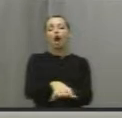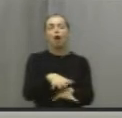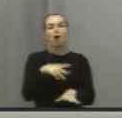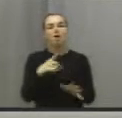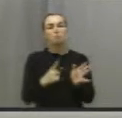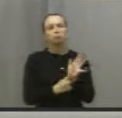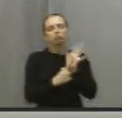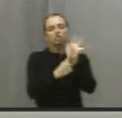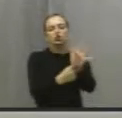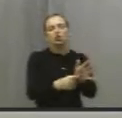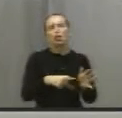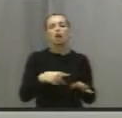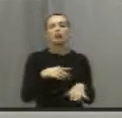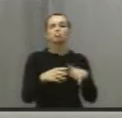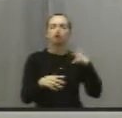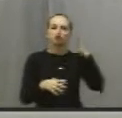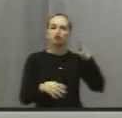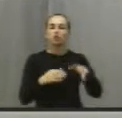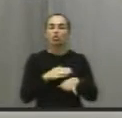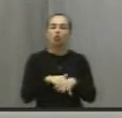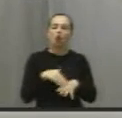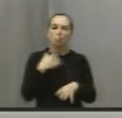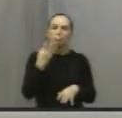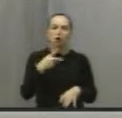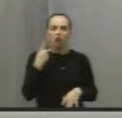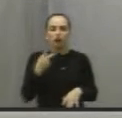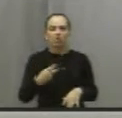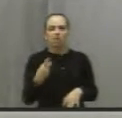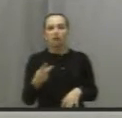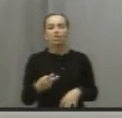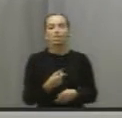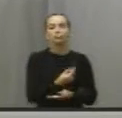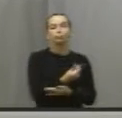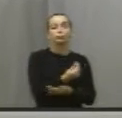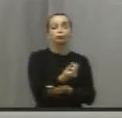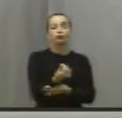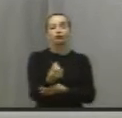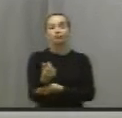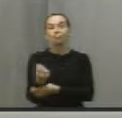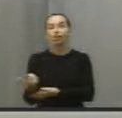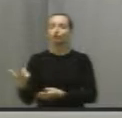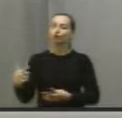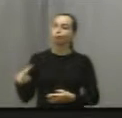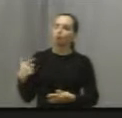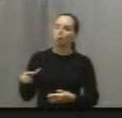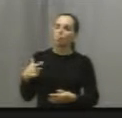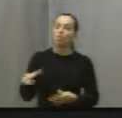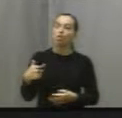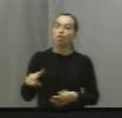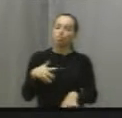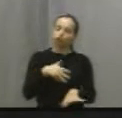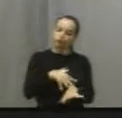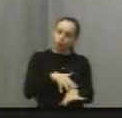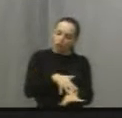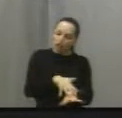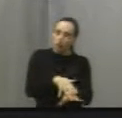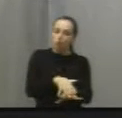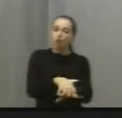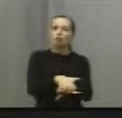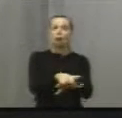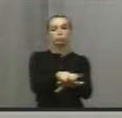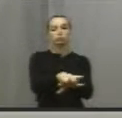mas infelizmente sobre o asfalto, devido à falta de dinheiro, está muito difícil o recurso para asfaltar, fazer o recap.